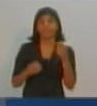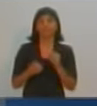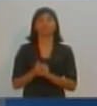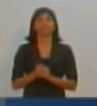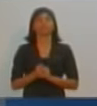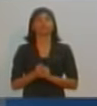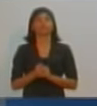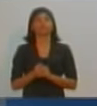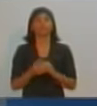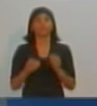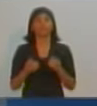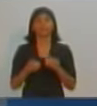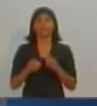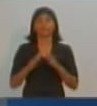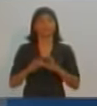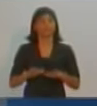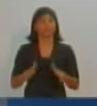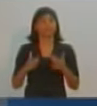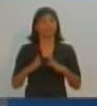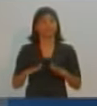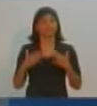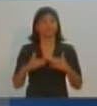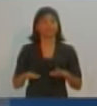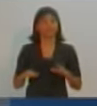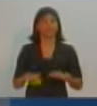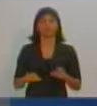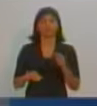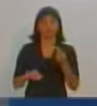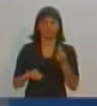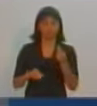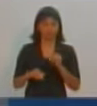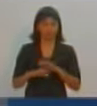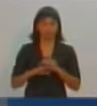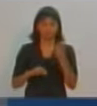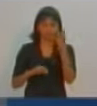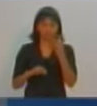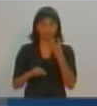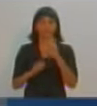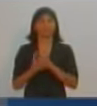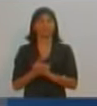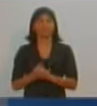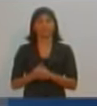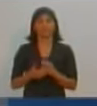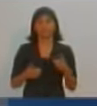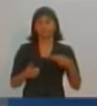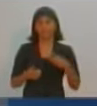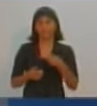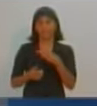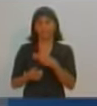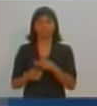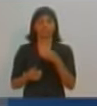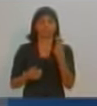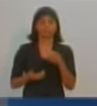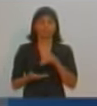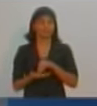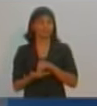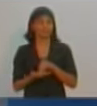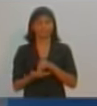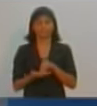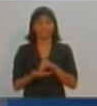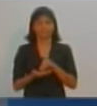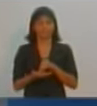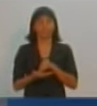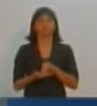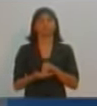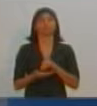prudentino, que está cansado da roubalheira e da corrupção, que eu irei cortar duas secretarias no meu primeiro dia de governo, no assunto